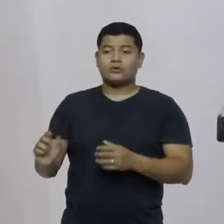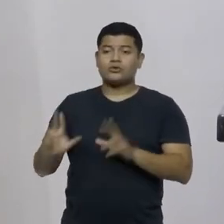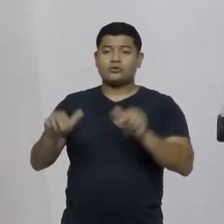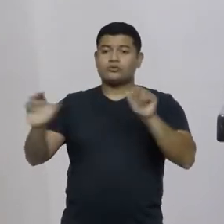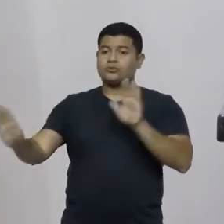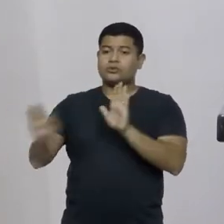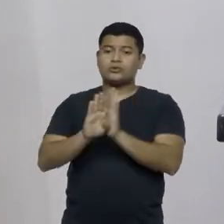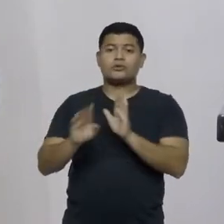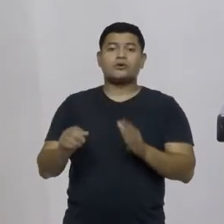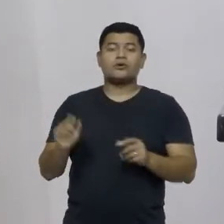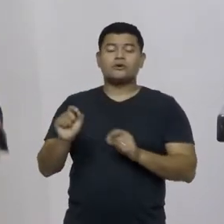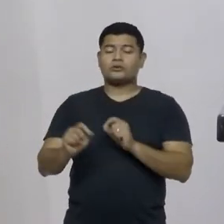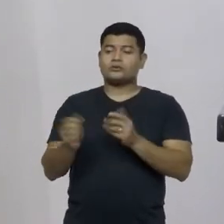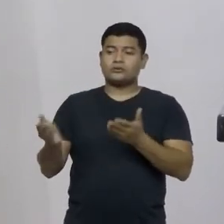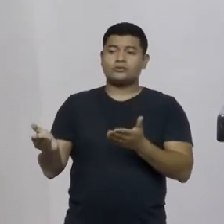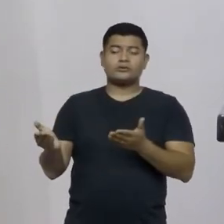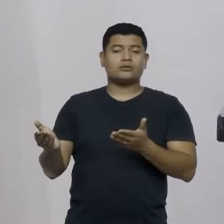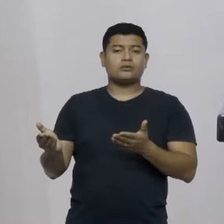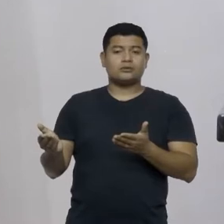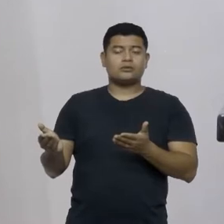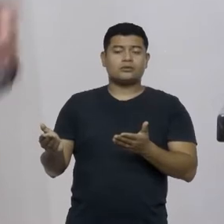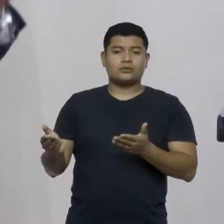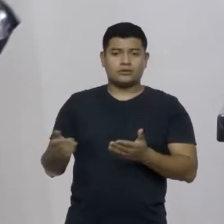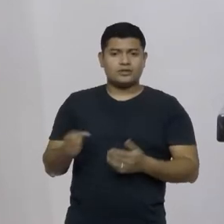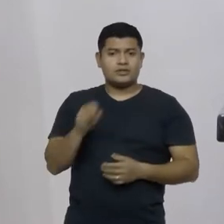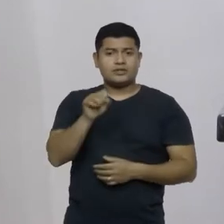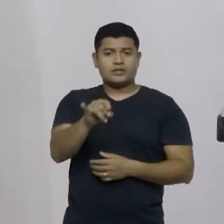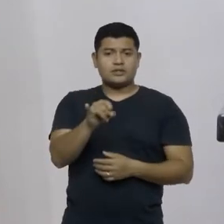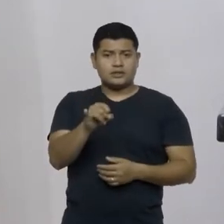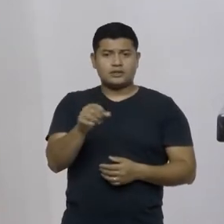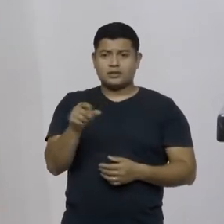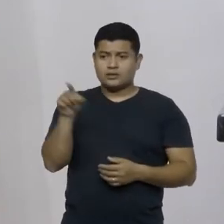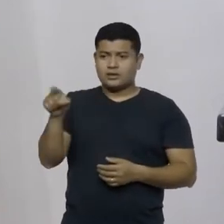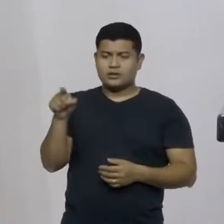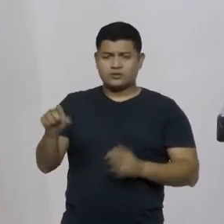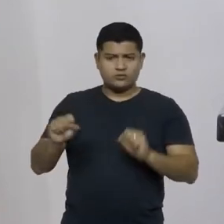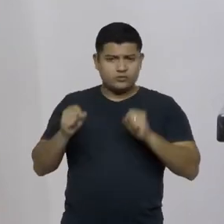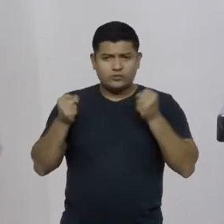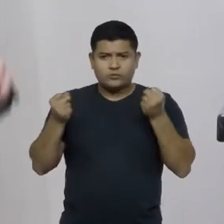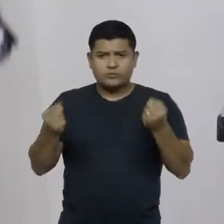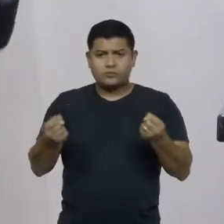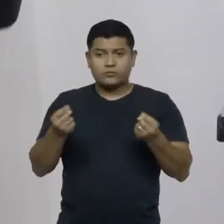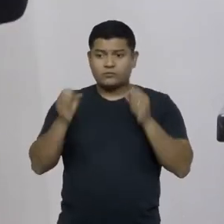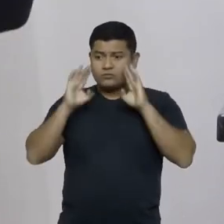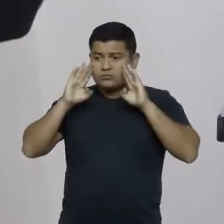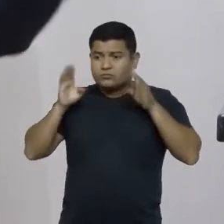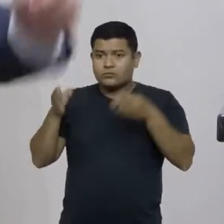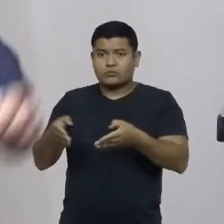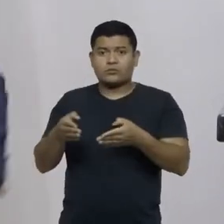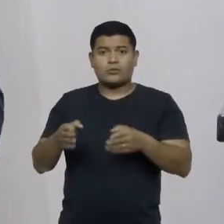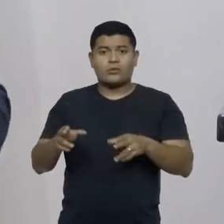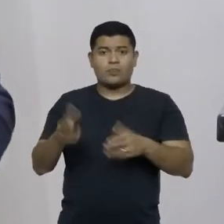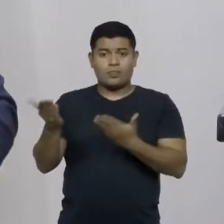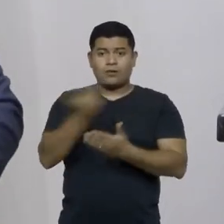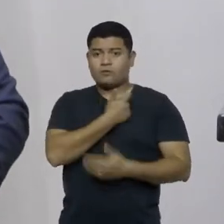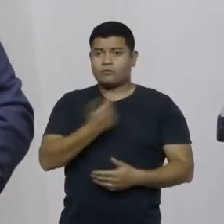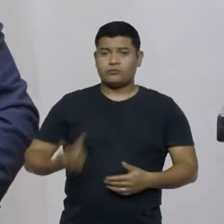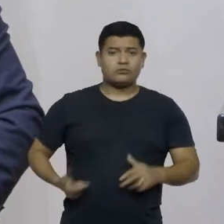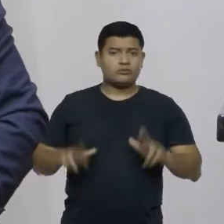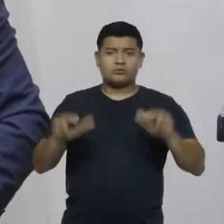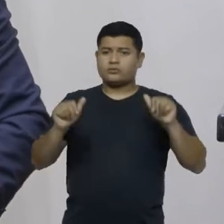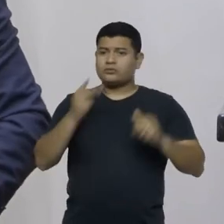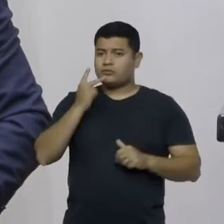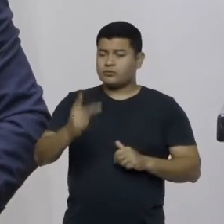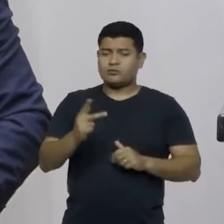isso? se está empenhado nisso? Por que esse governador nunca disse um ai sobre o fato de